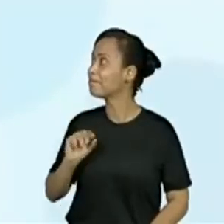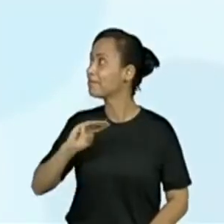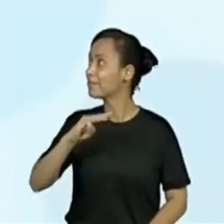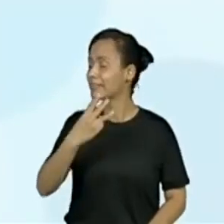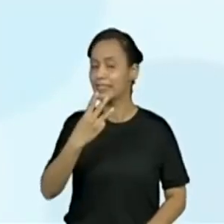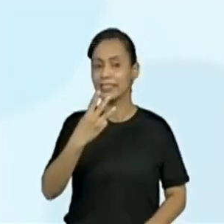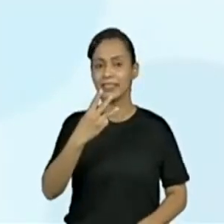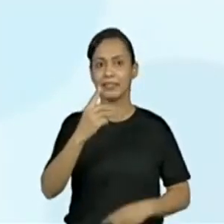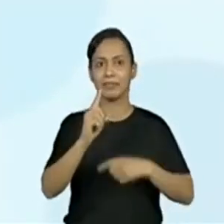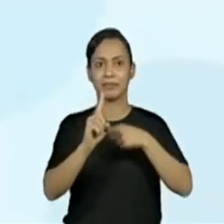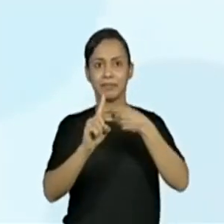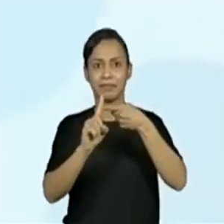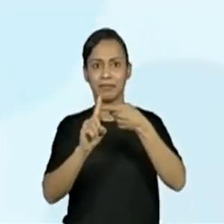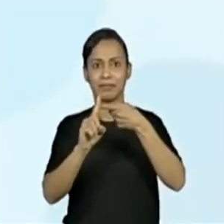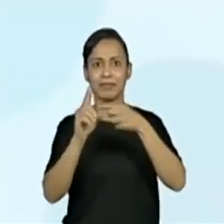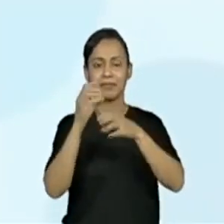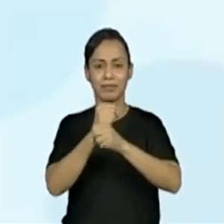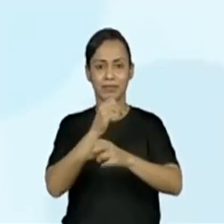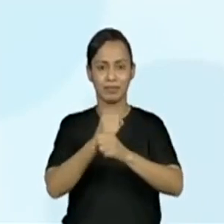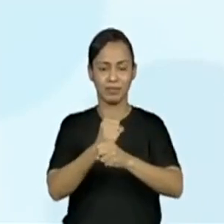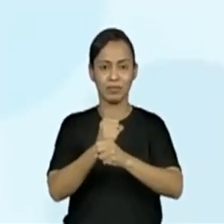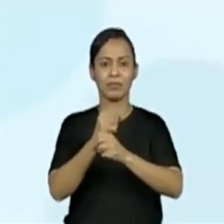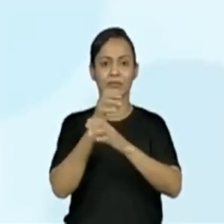obtemos... O próximo número.